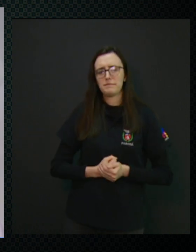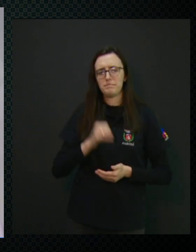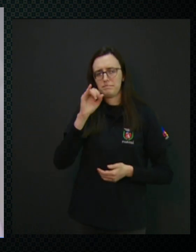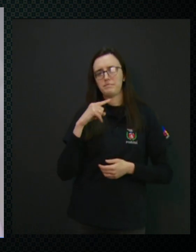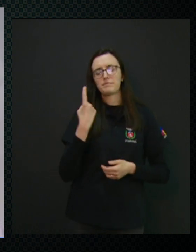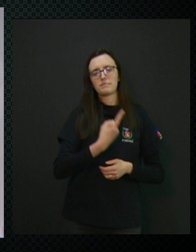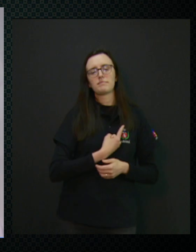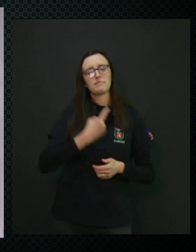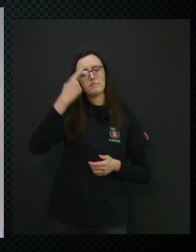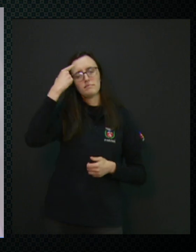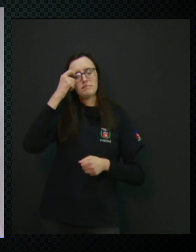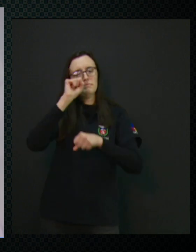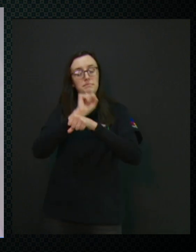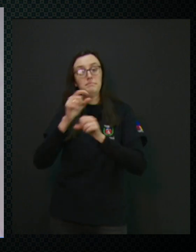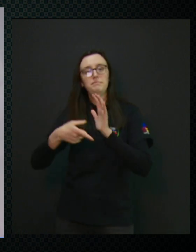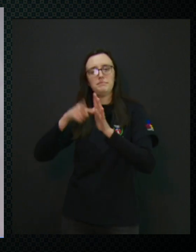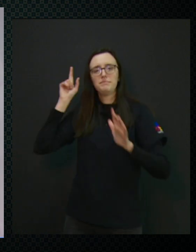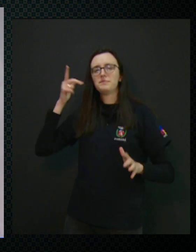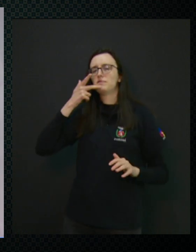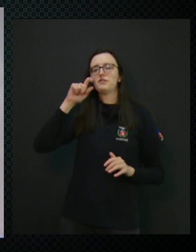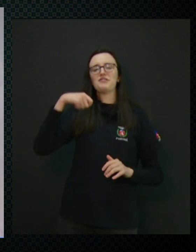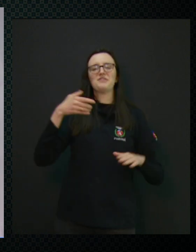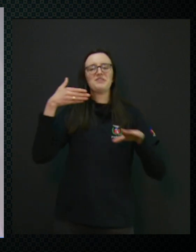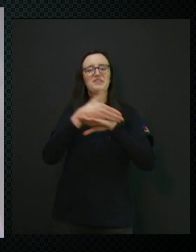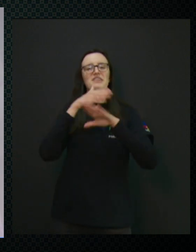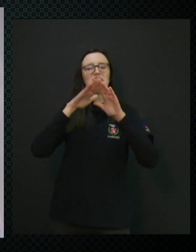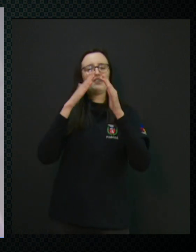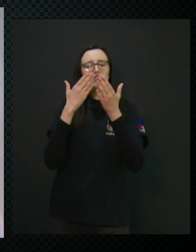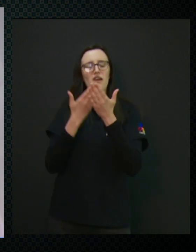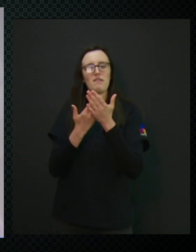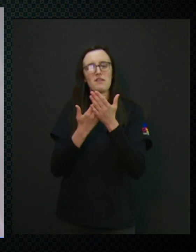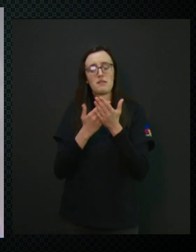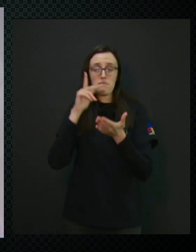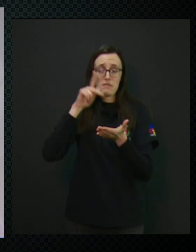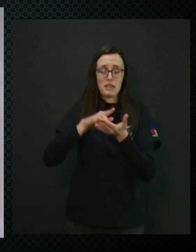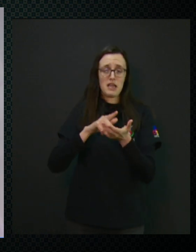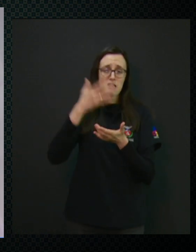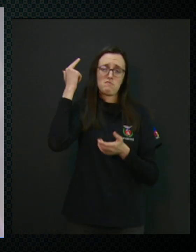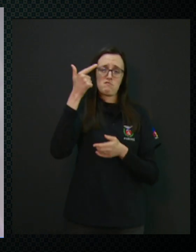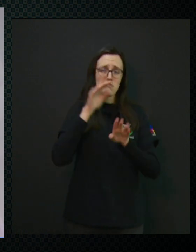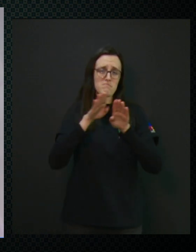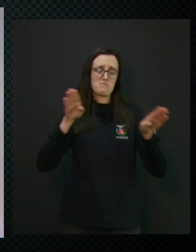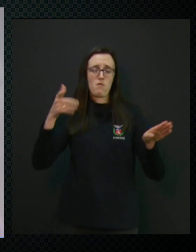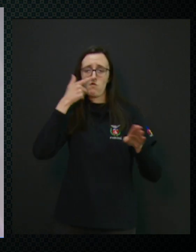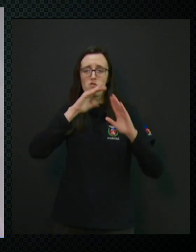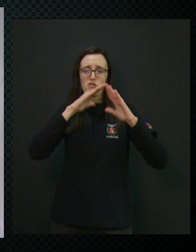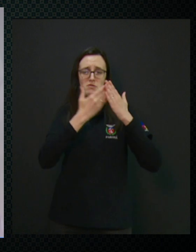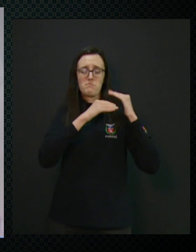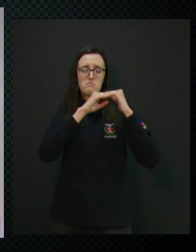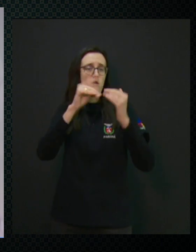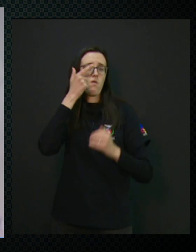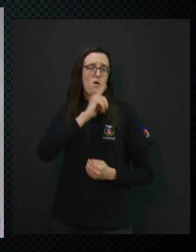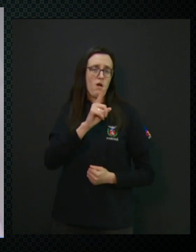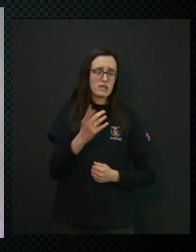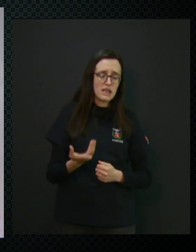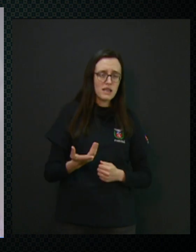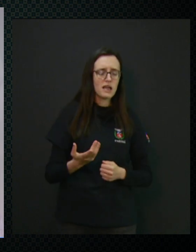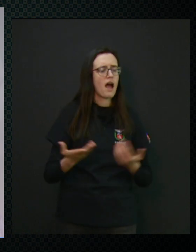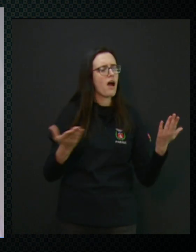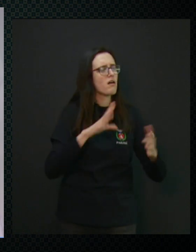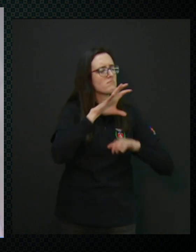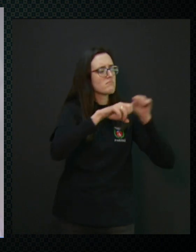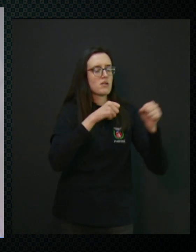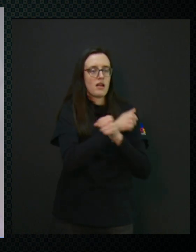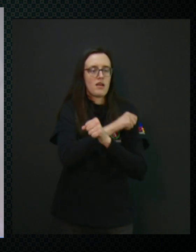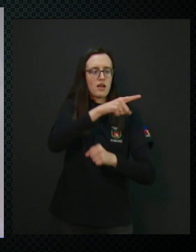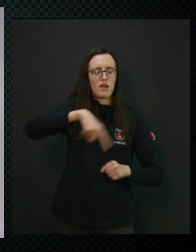formos pegar aqueles que antes ingressavam à escola, na verdade, não tinha acesso ao ensino regular, e pegar alunos hoje,